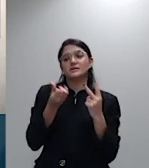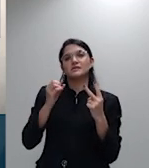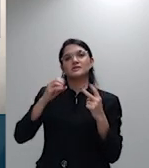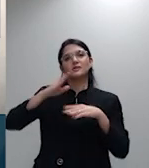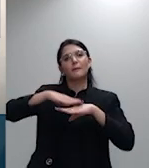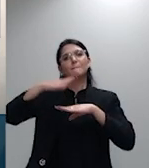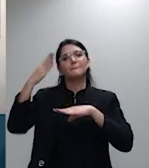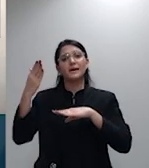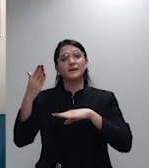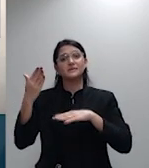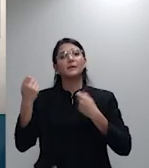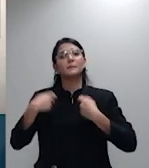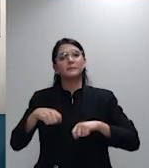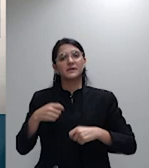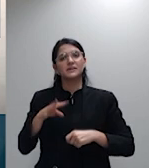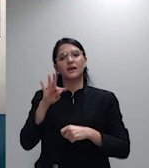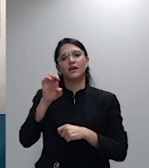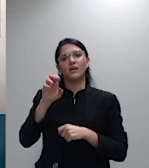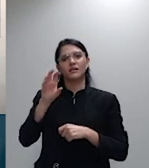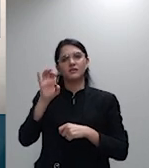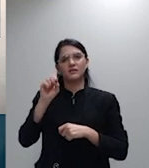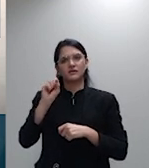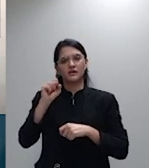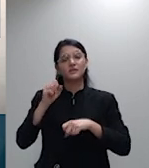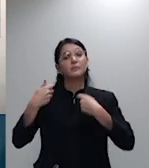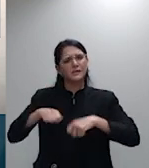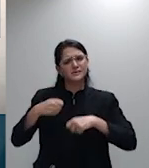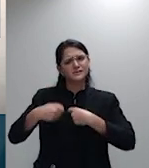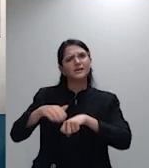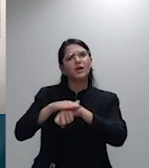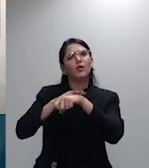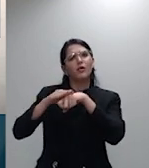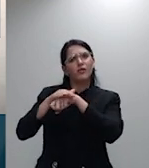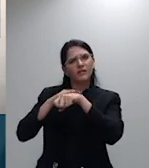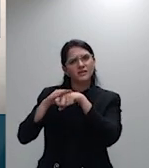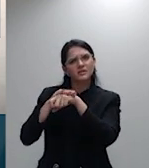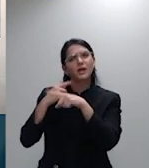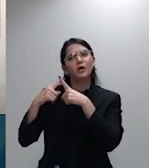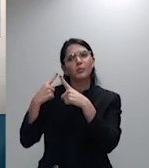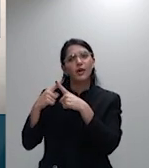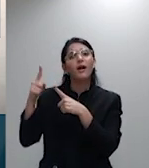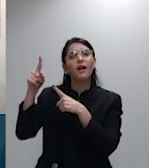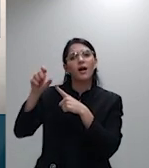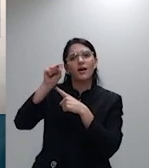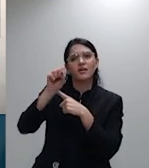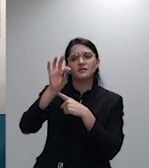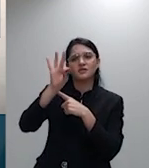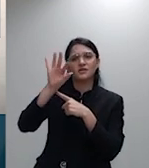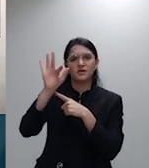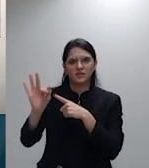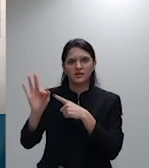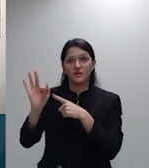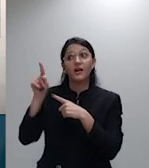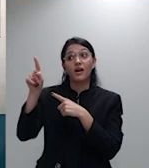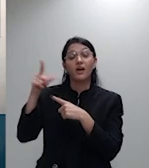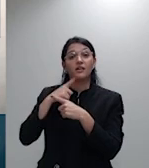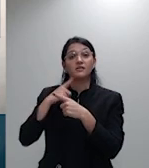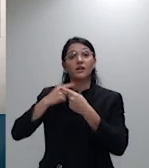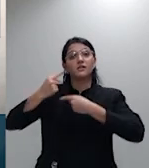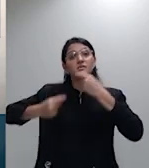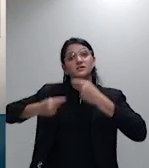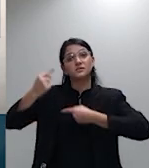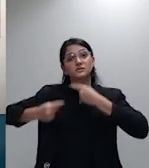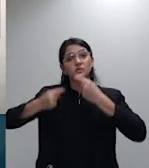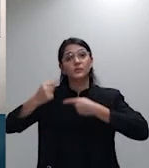dialogar com o tema 381 do STF por quê? porque lá se discute a aplicabilidade do estatuto do idoso para os